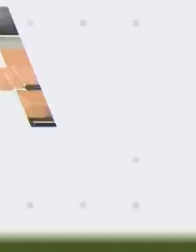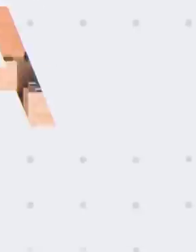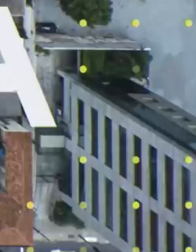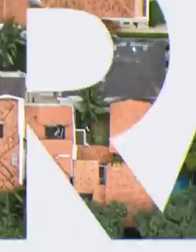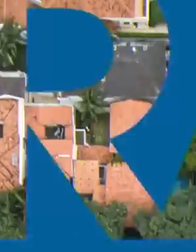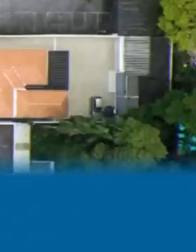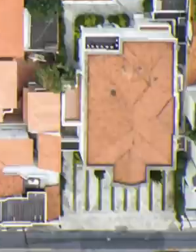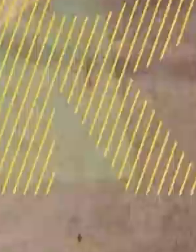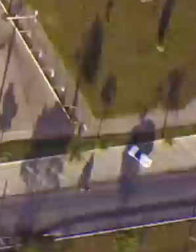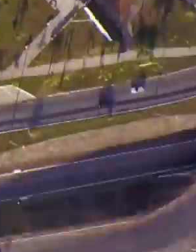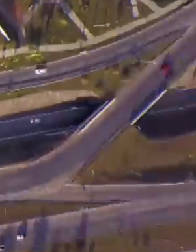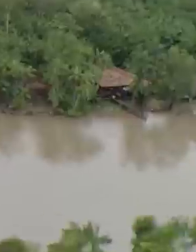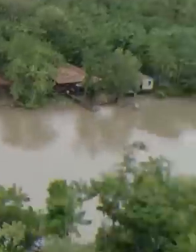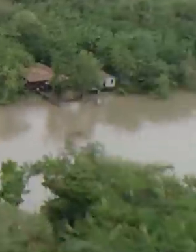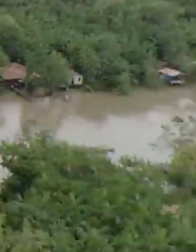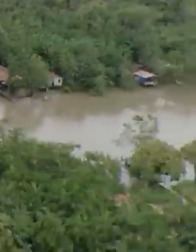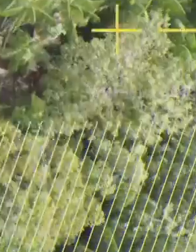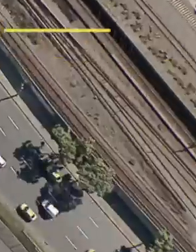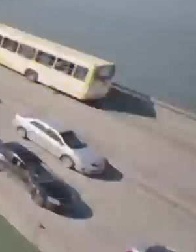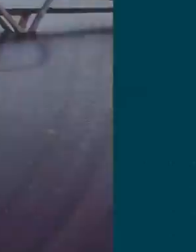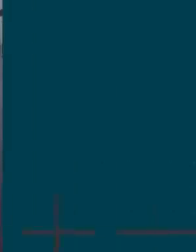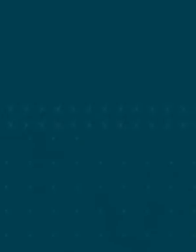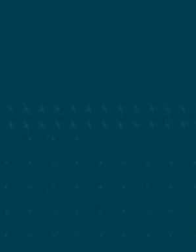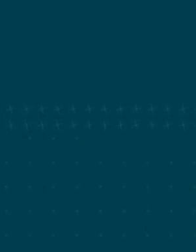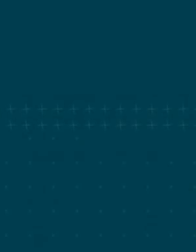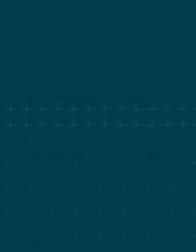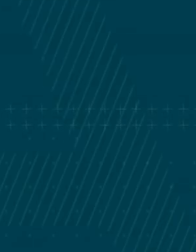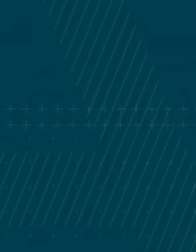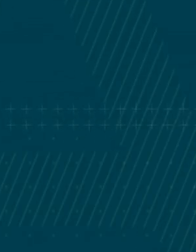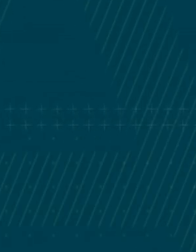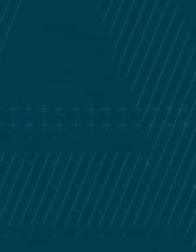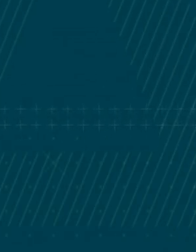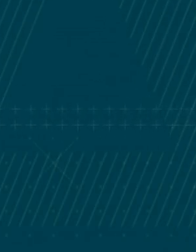E aí Legenda Zanotto